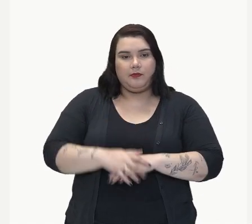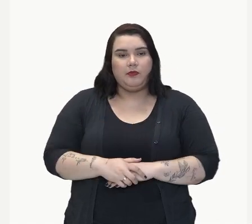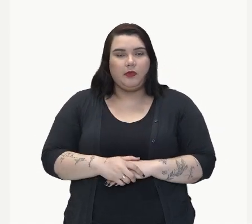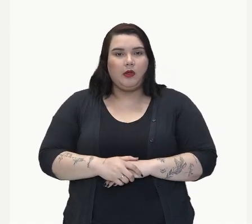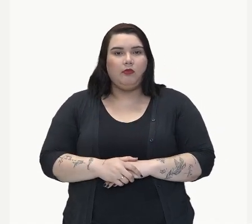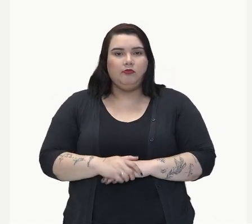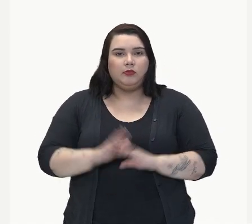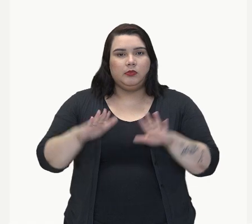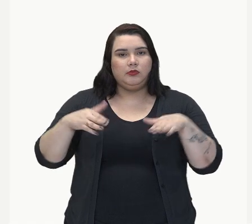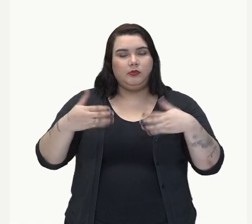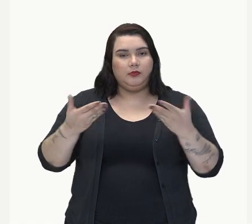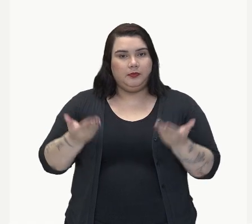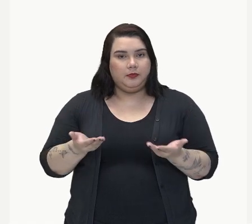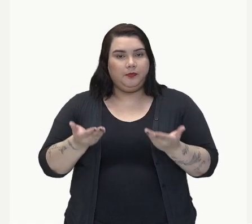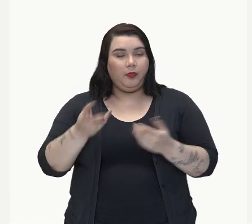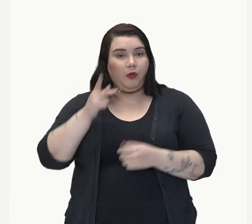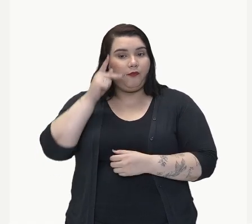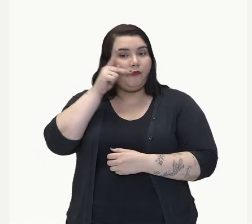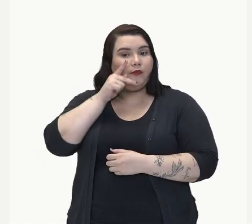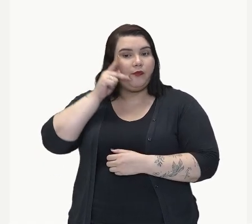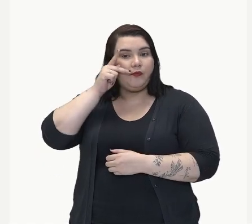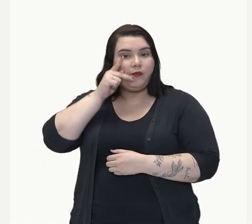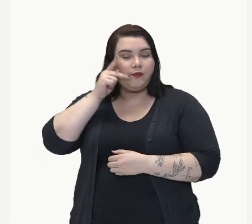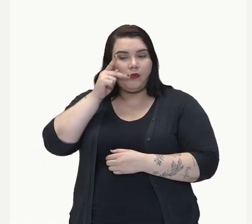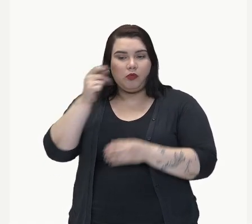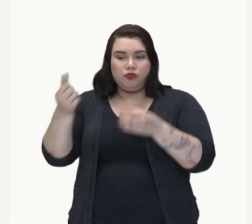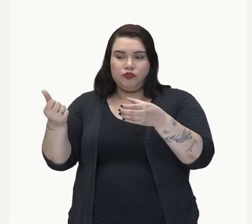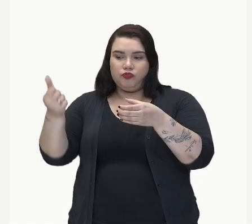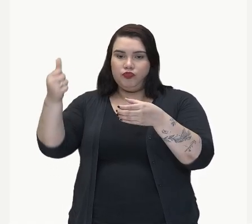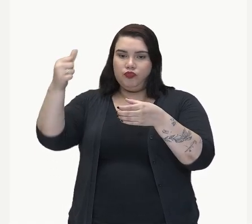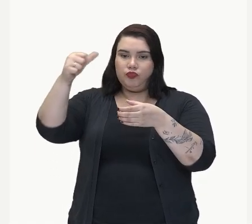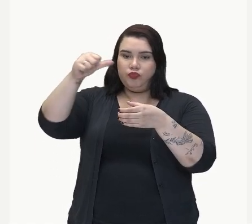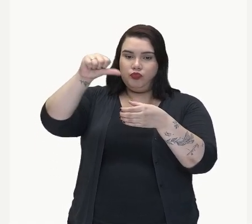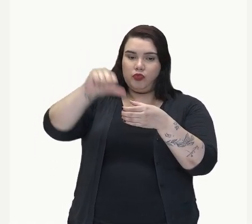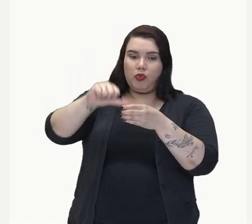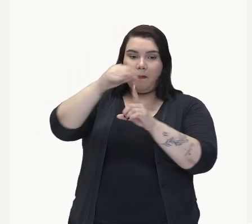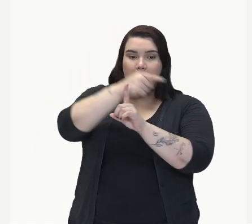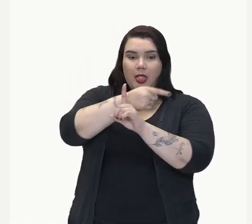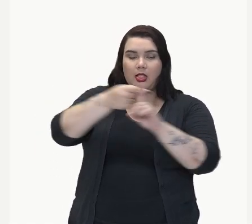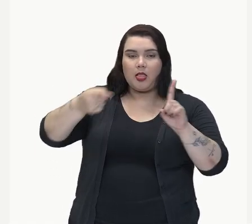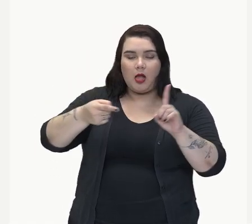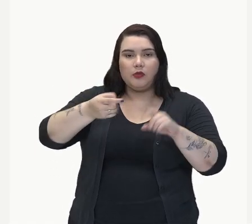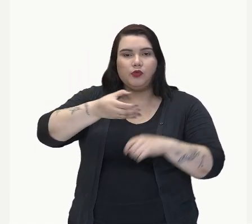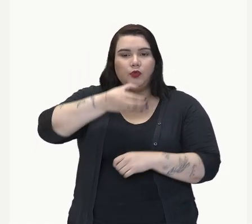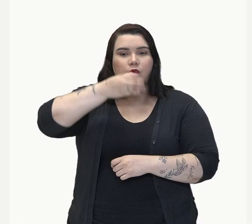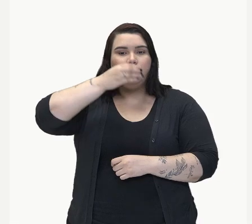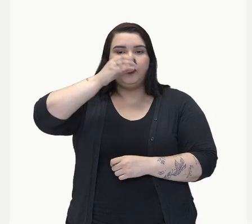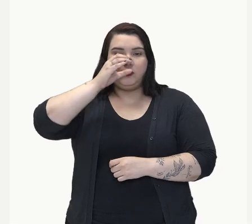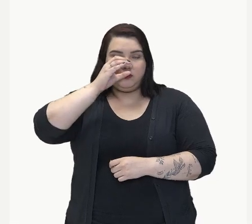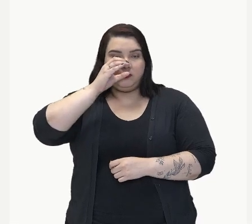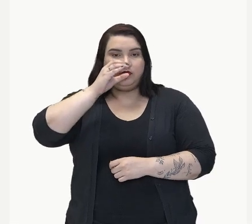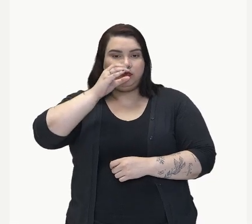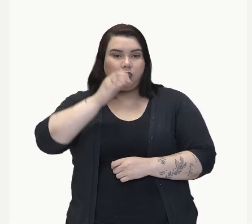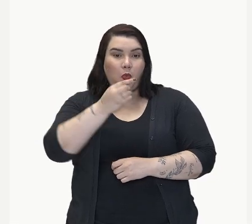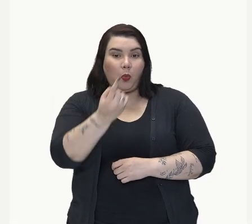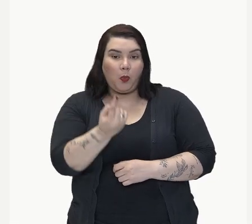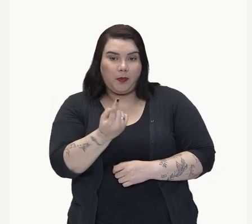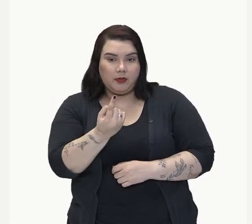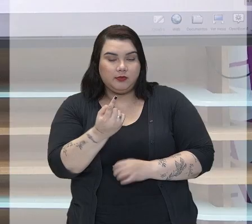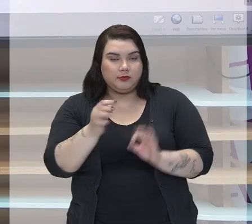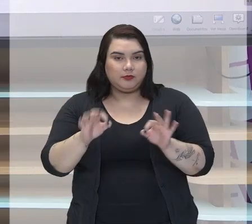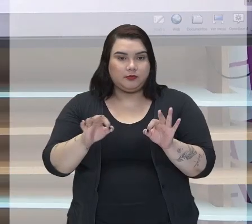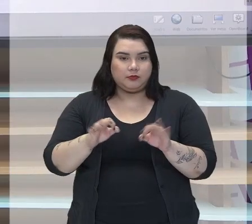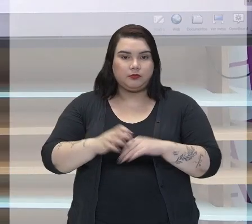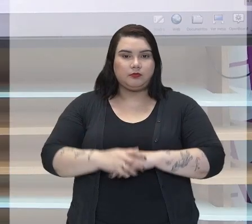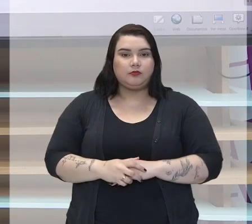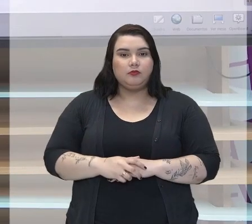concordando com taça, meia, a metade. Porque, como advérbio, eu só tenho